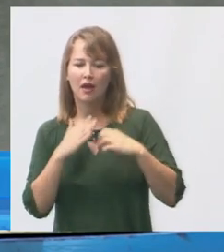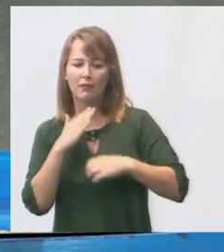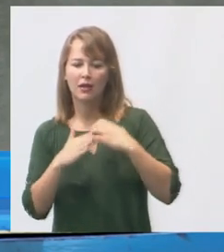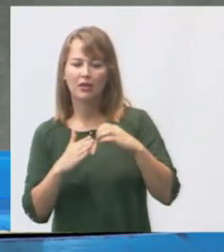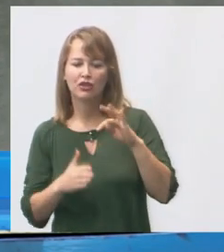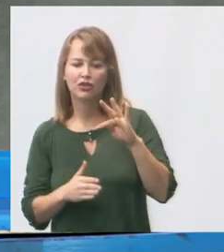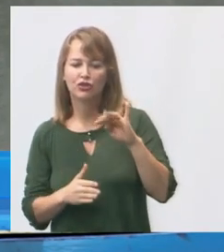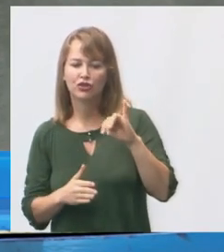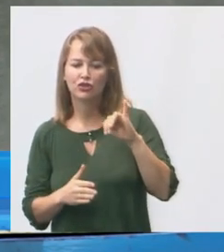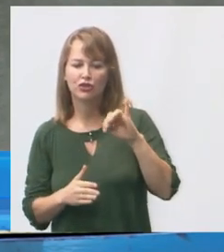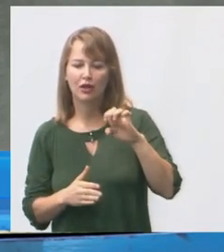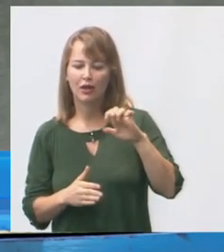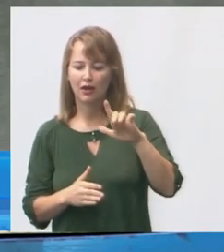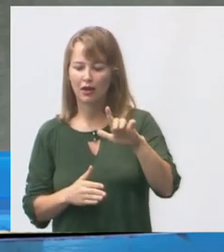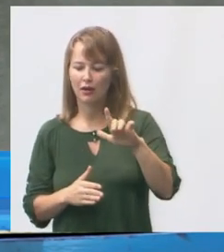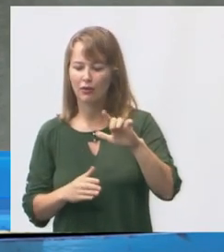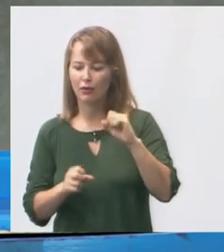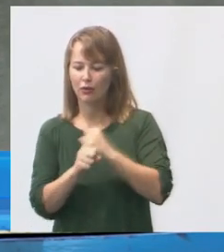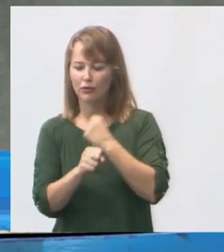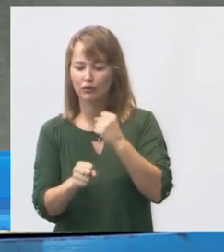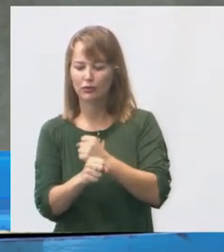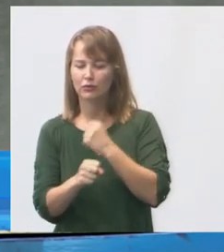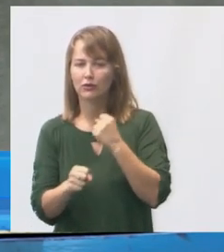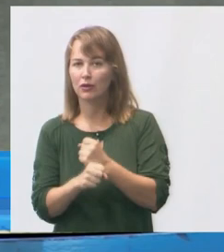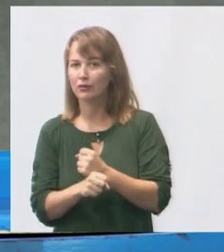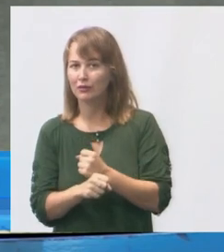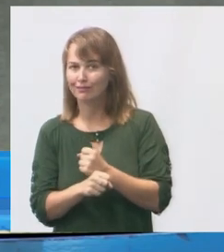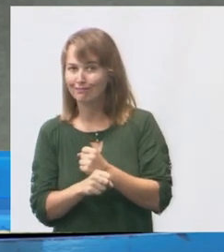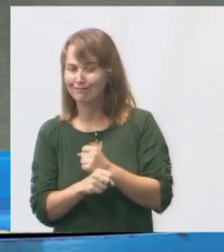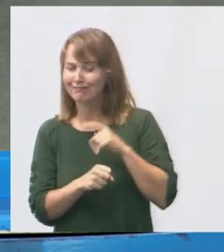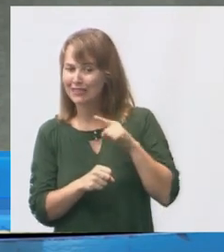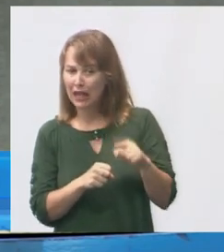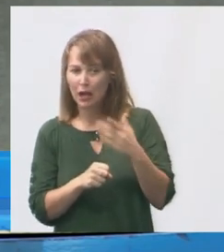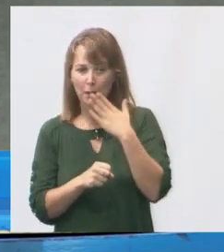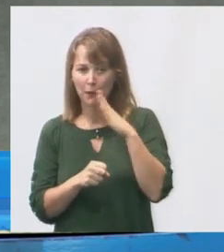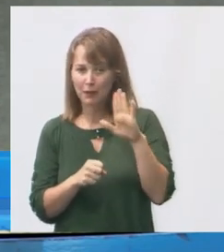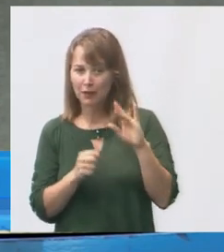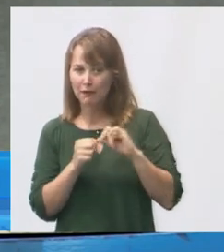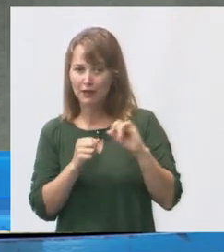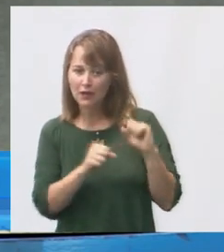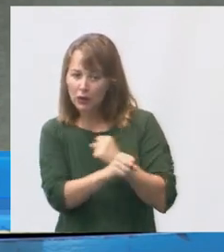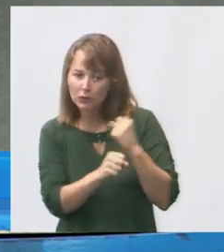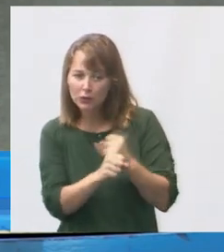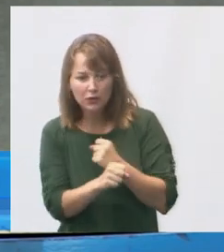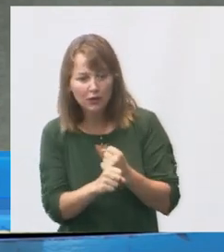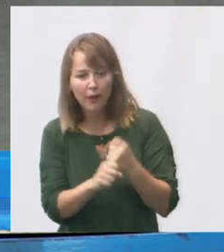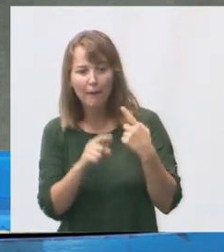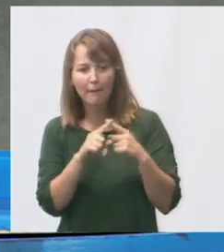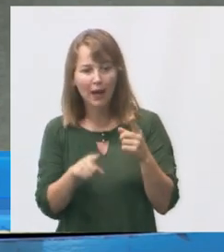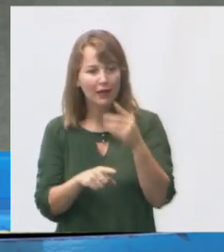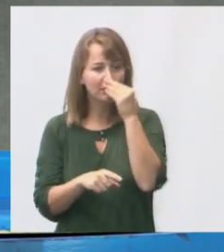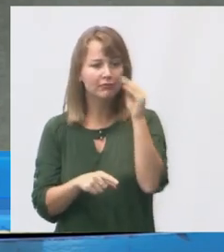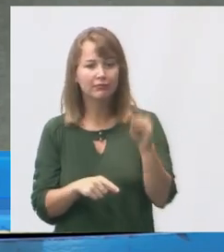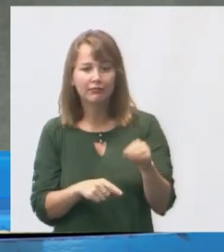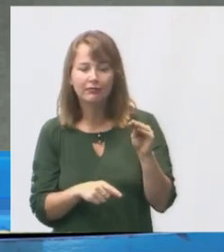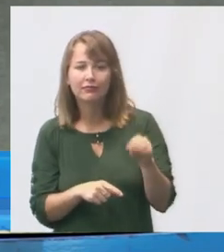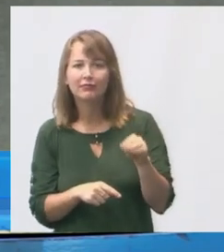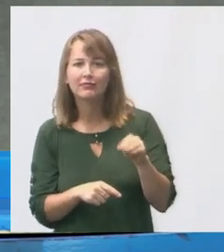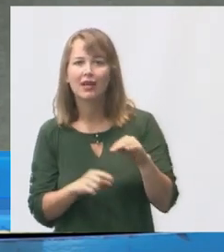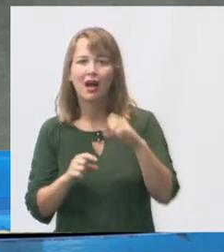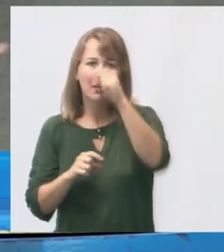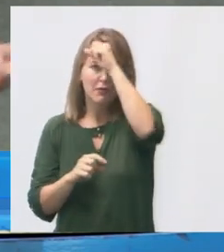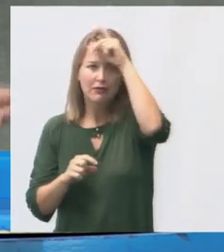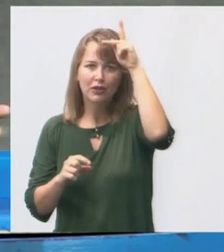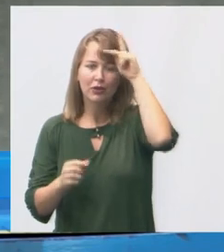E ela não está arcando com o serviço que ela prometeu. Juntamente que a prefeitura, ela paga pelo serviço